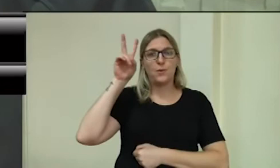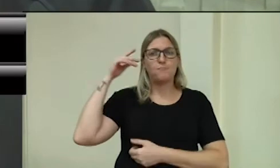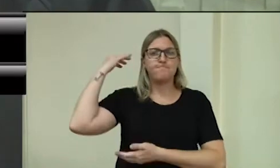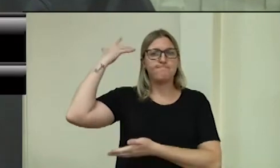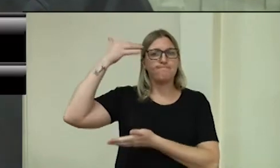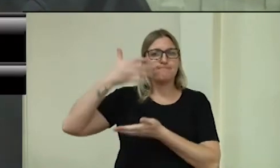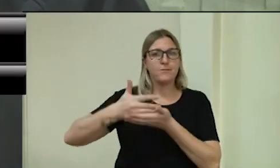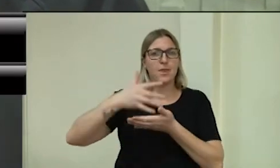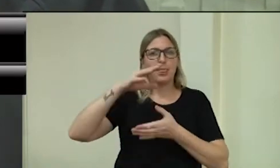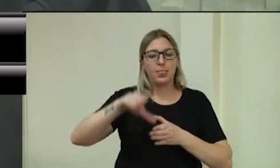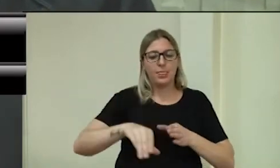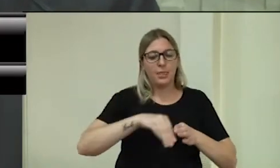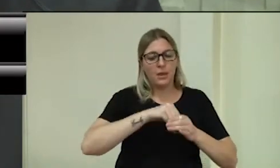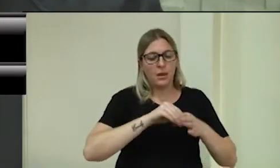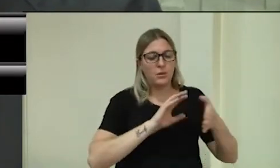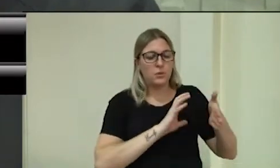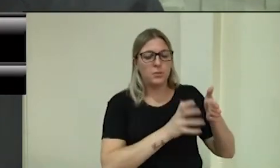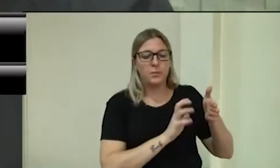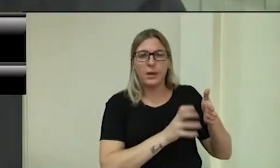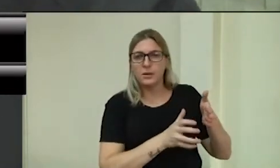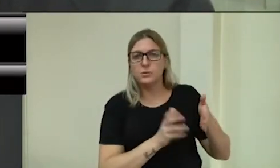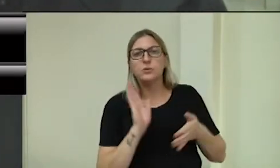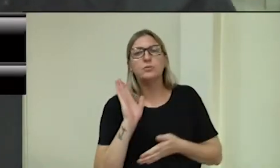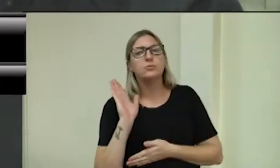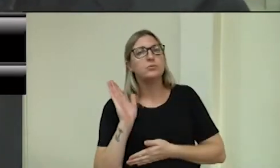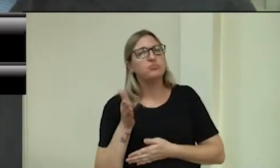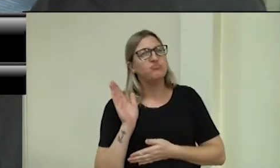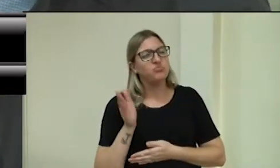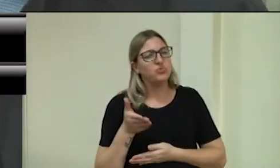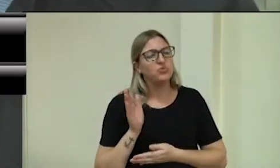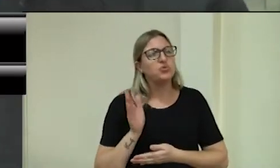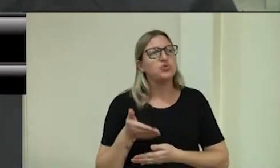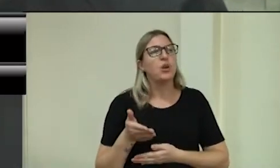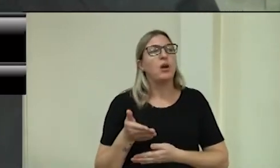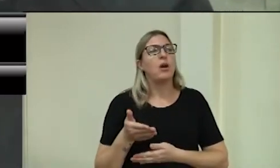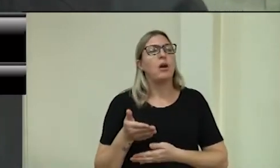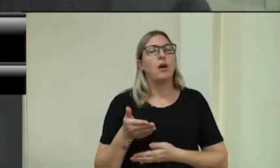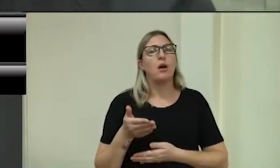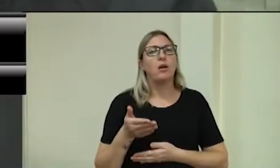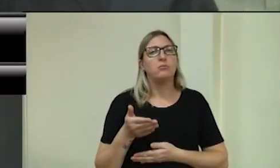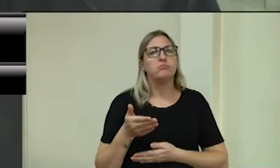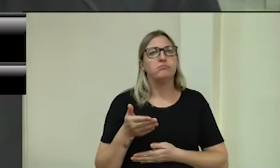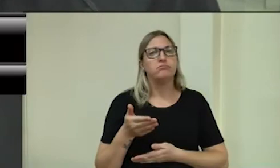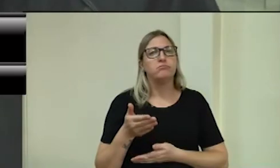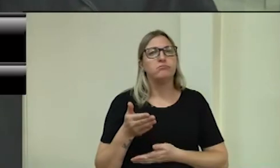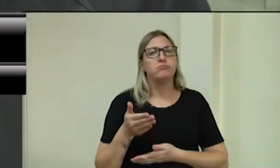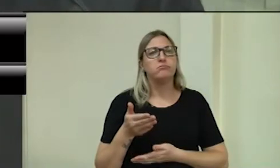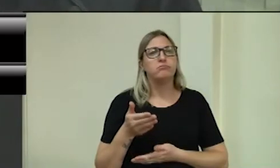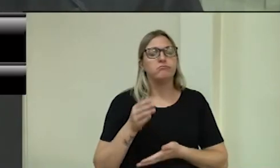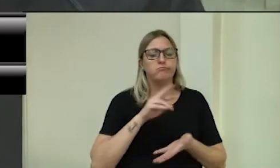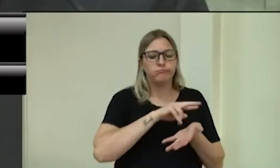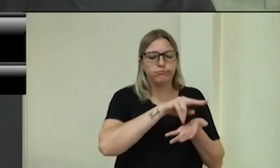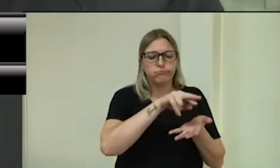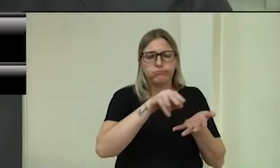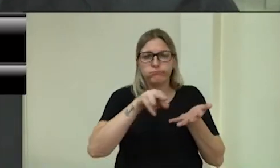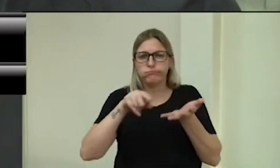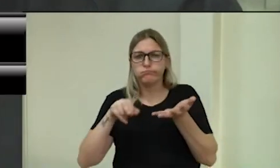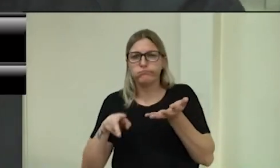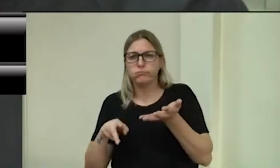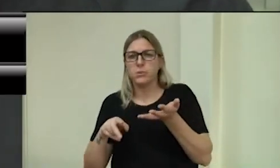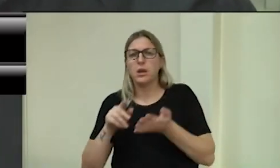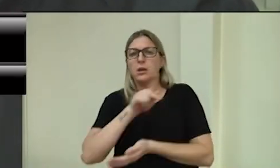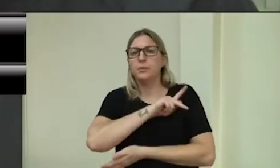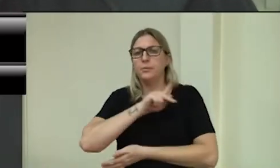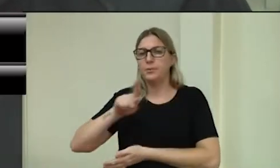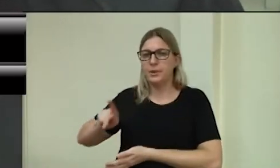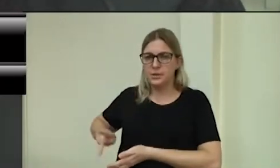MDB, já transitei por diversas executivas, diversos diretórios, a presidente Ana